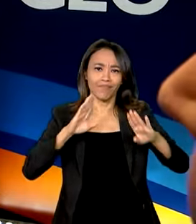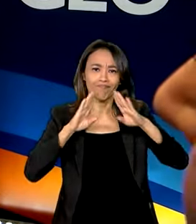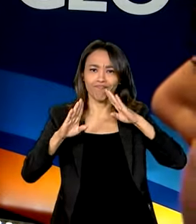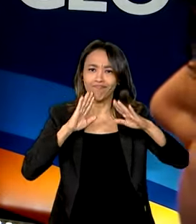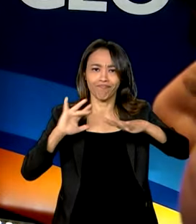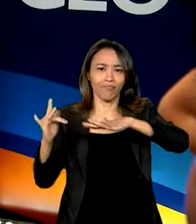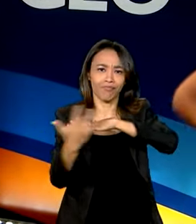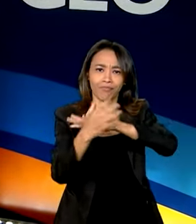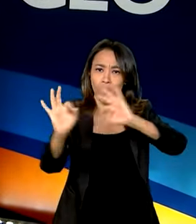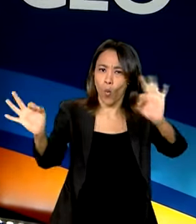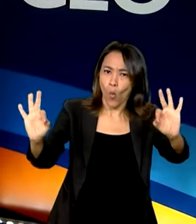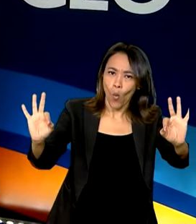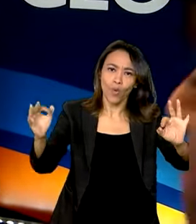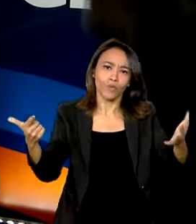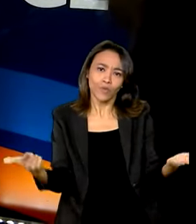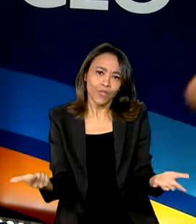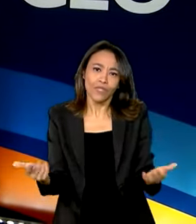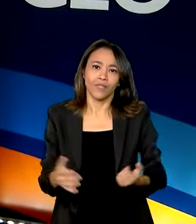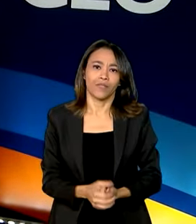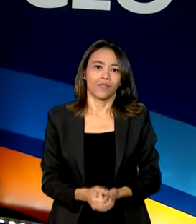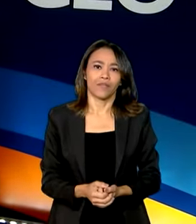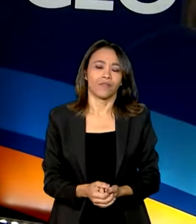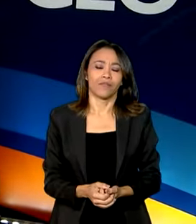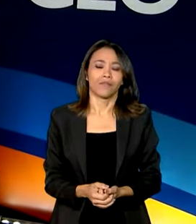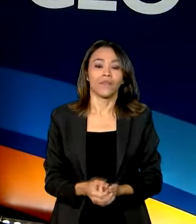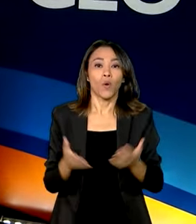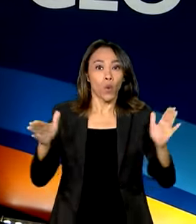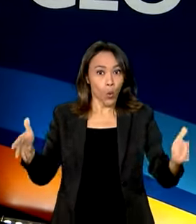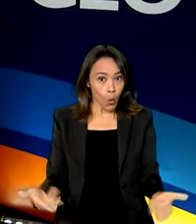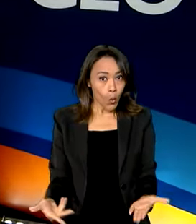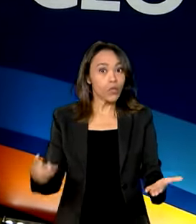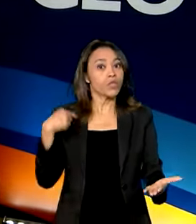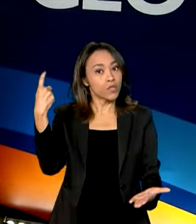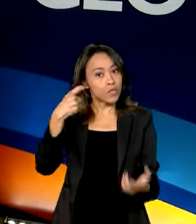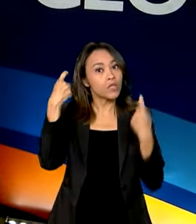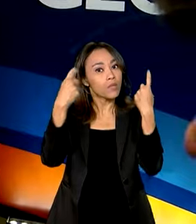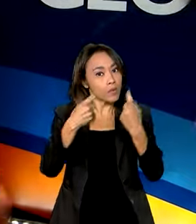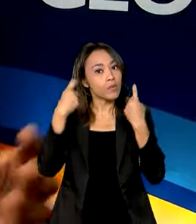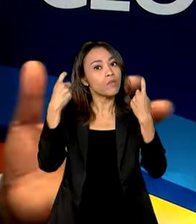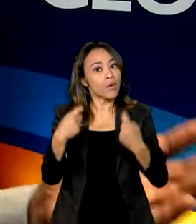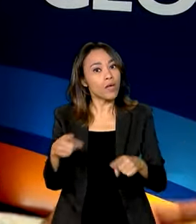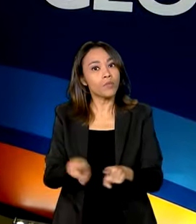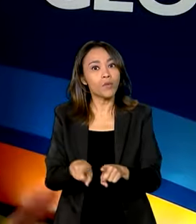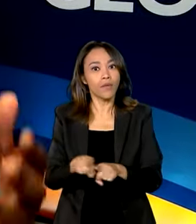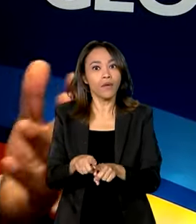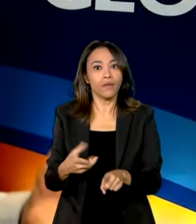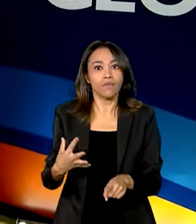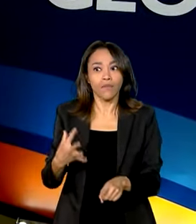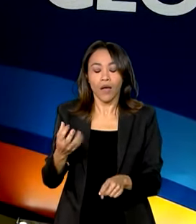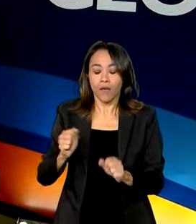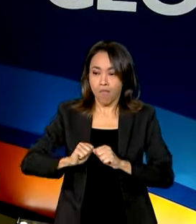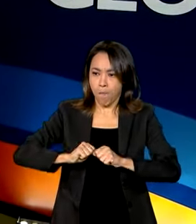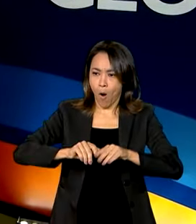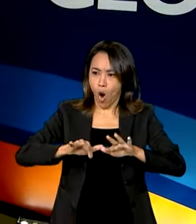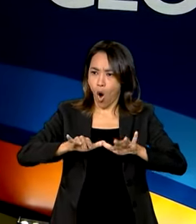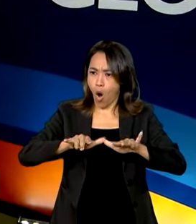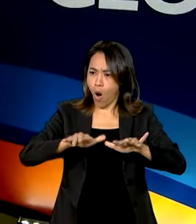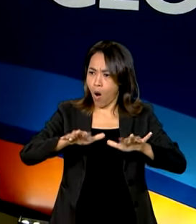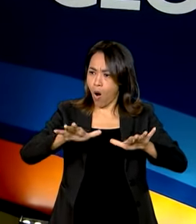manifestação da violência e ódio tinham uma outra forma histórica. Hoje nós temos que estar preocupados com essa porque ela está tendo repercussões